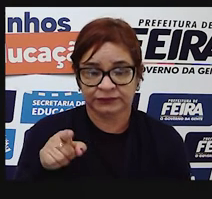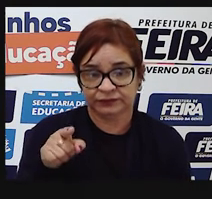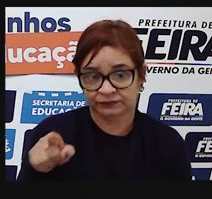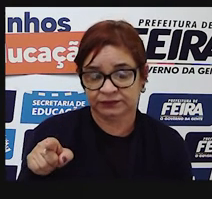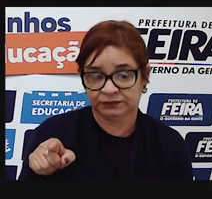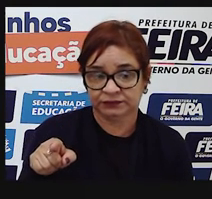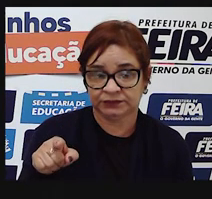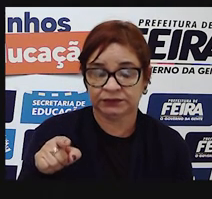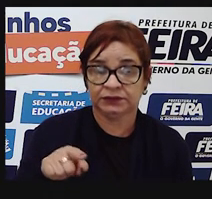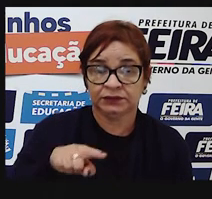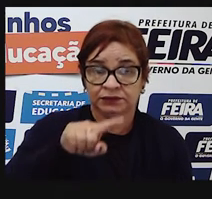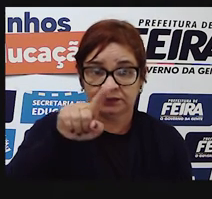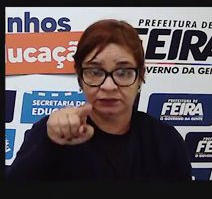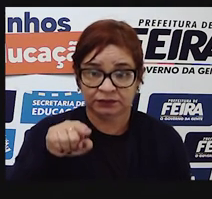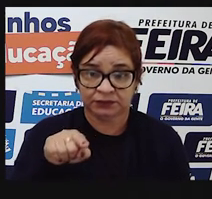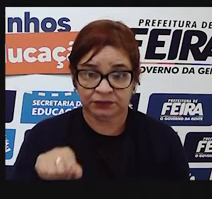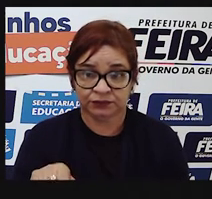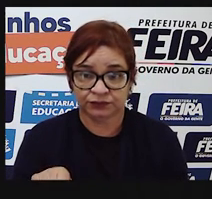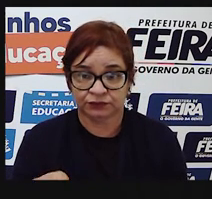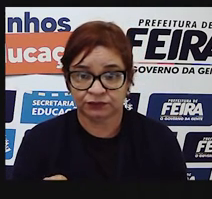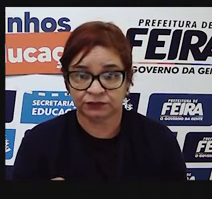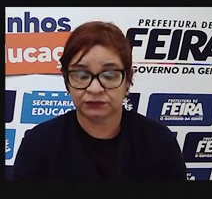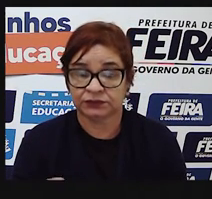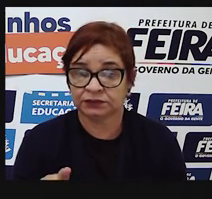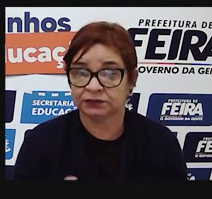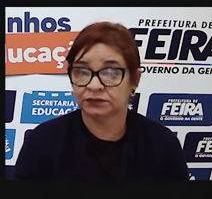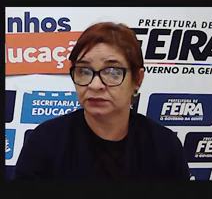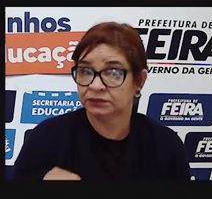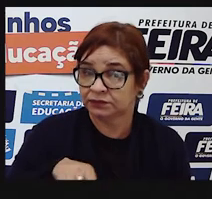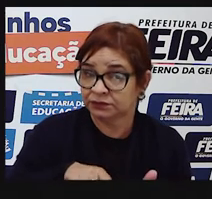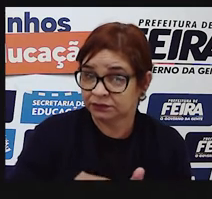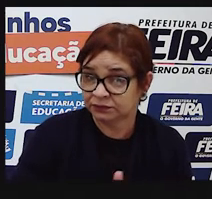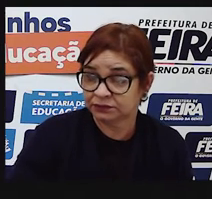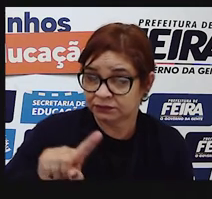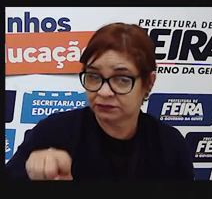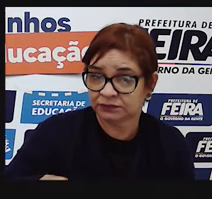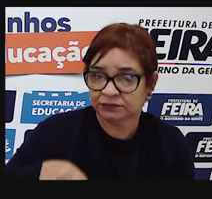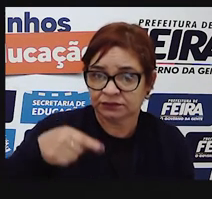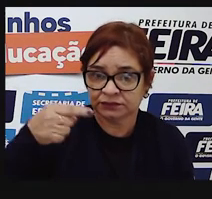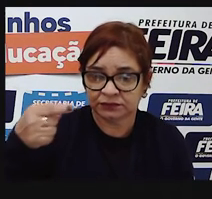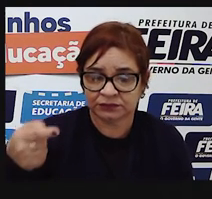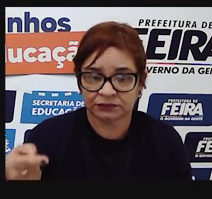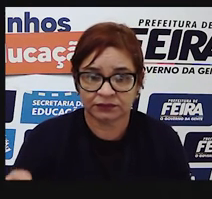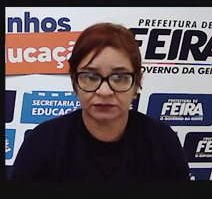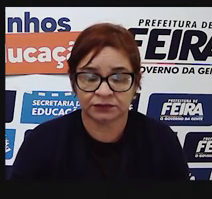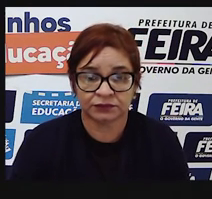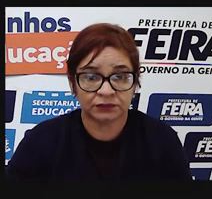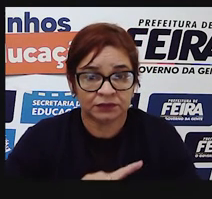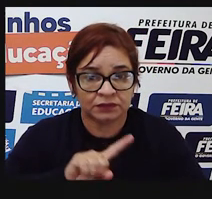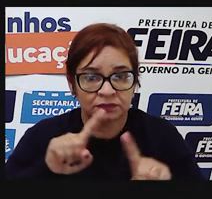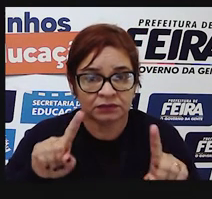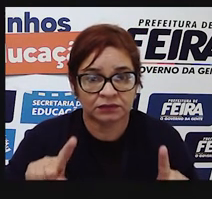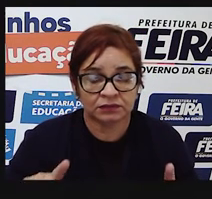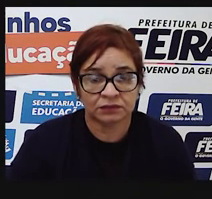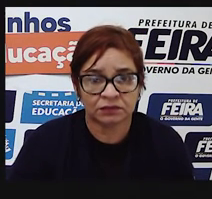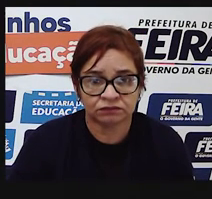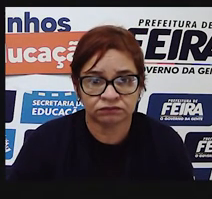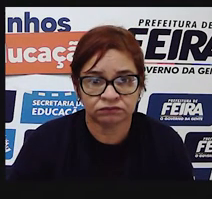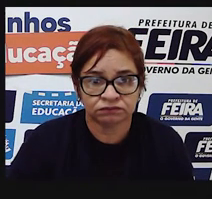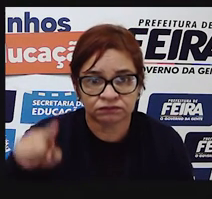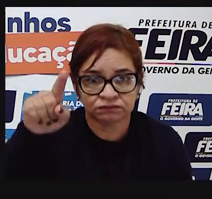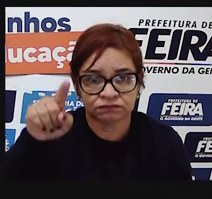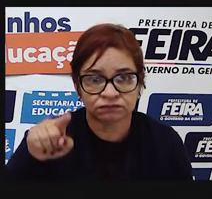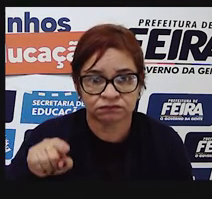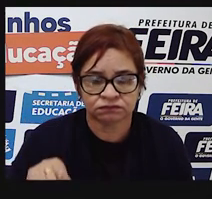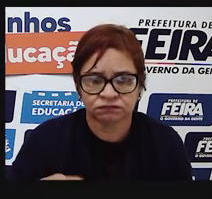o bilhete, é erro grave. Então, primeiro ele pergunta, depois ele diz o não. Não é que é como